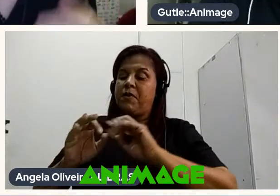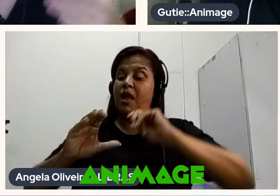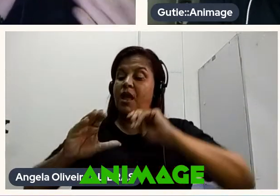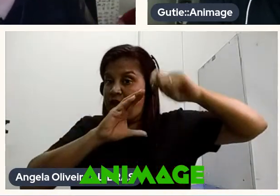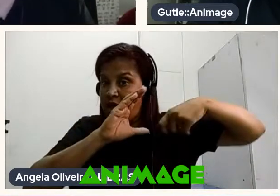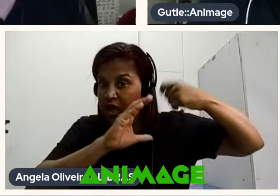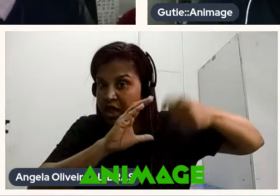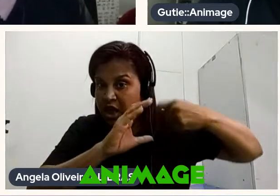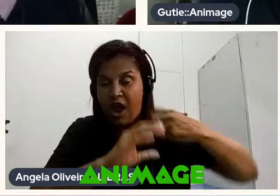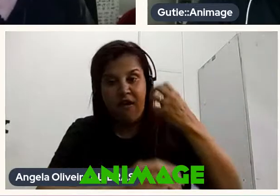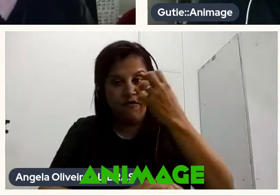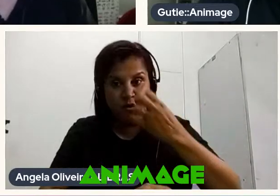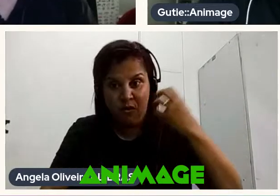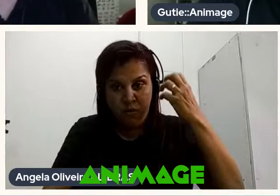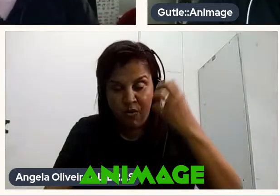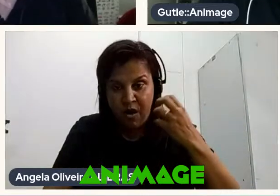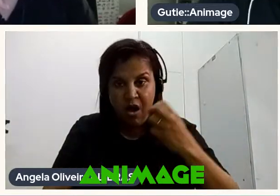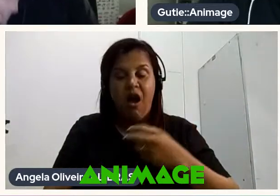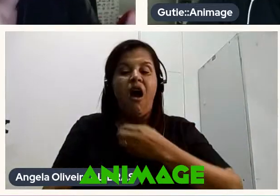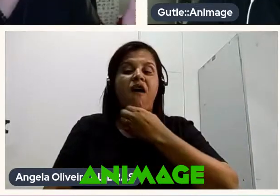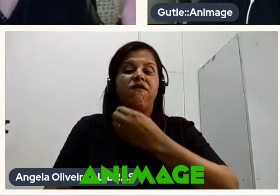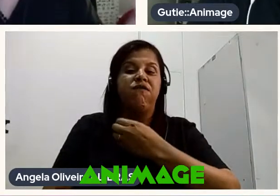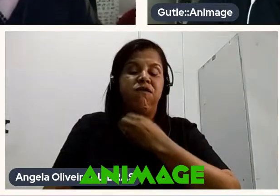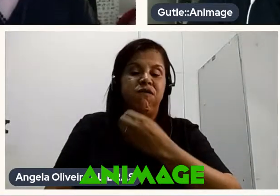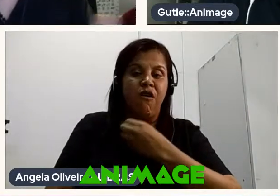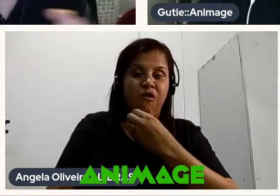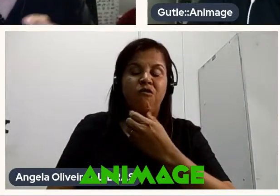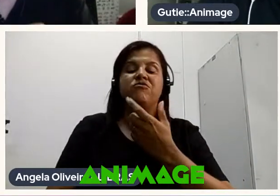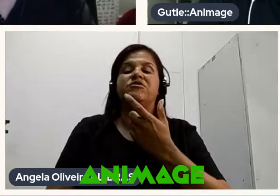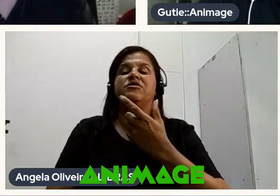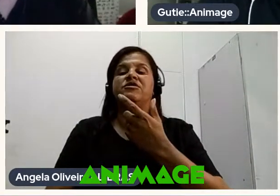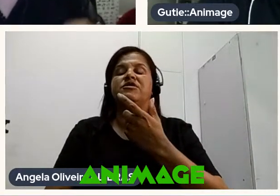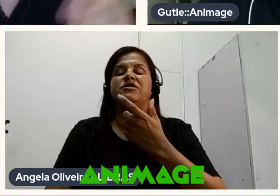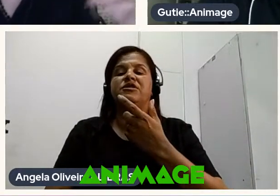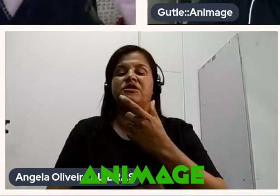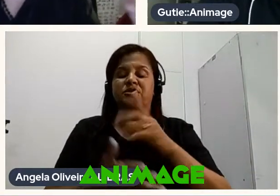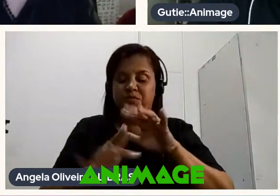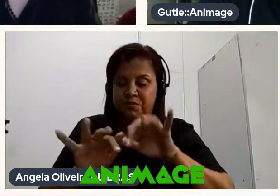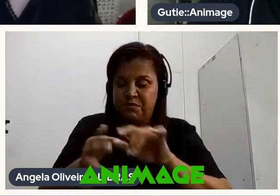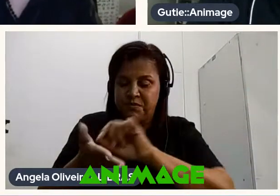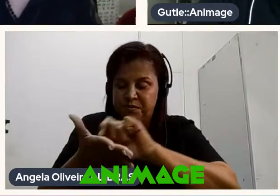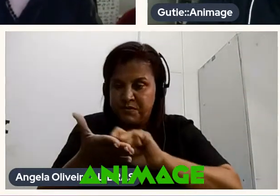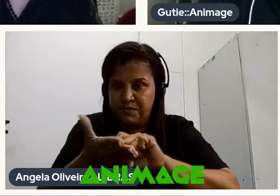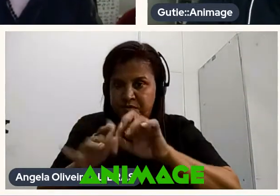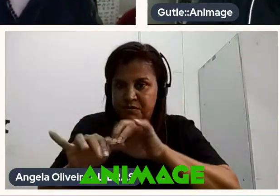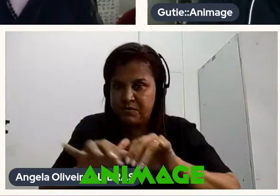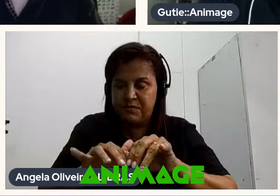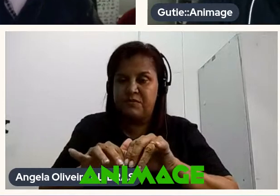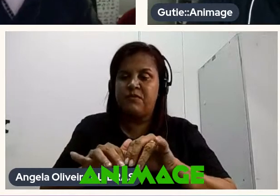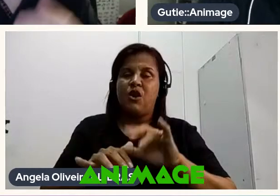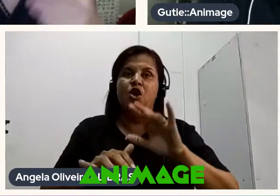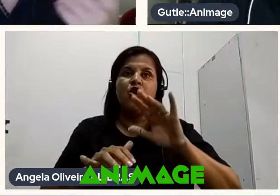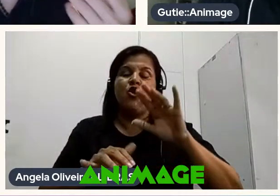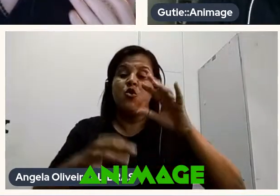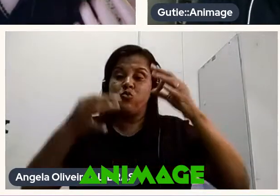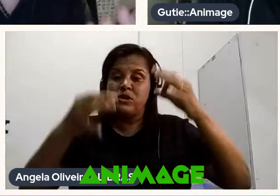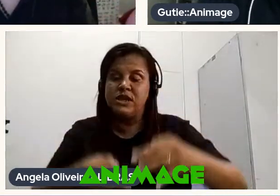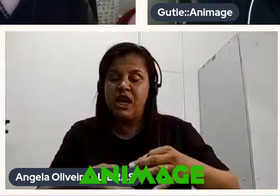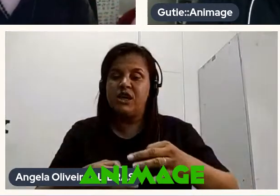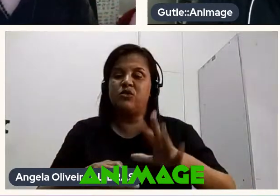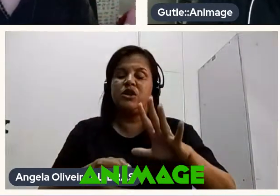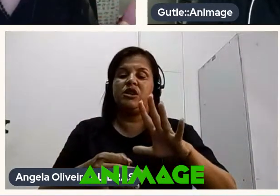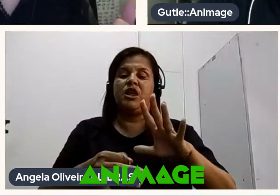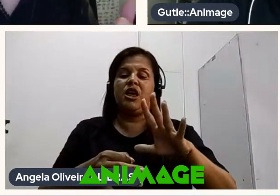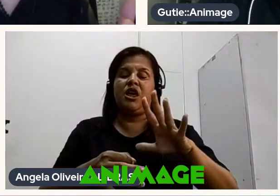Grava as vozes Dos personagens Edita esse material O ideal é ter um storyboard E depois transformar isso No